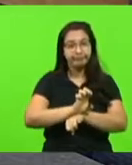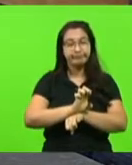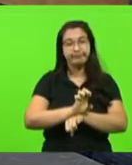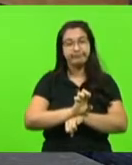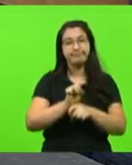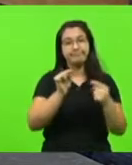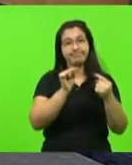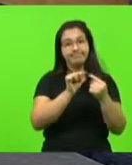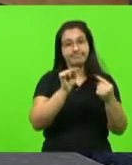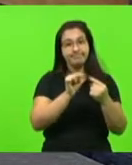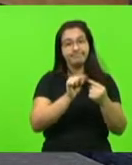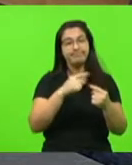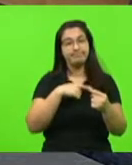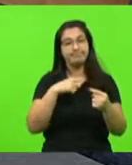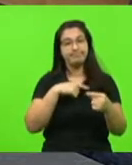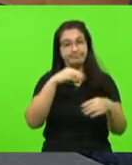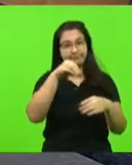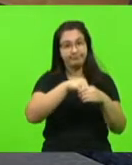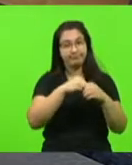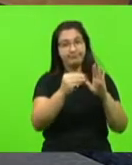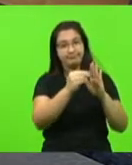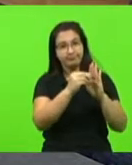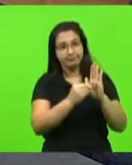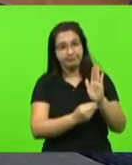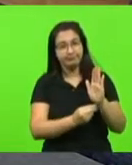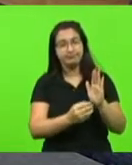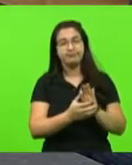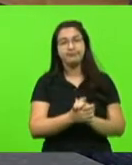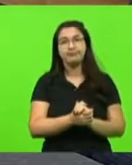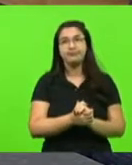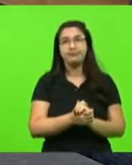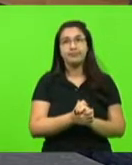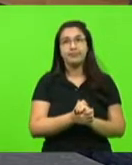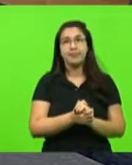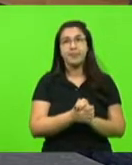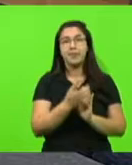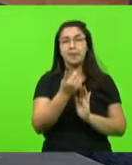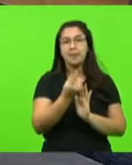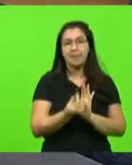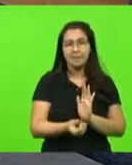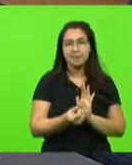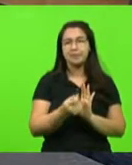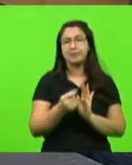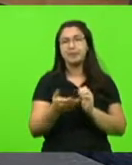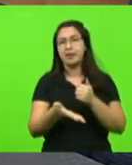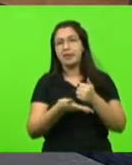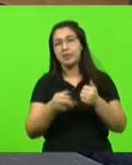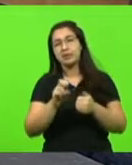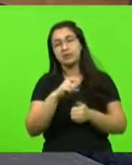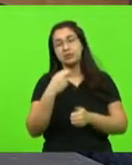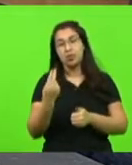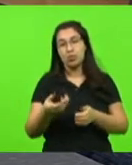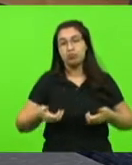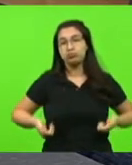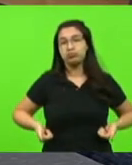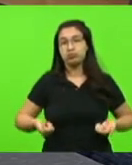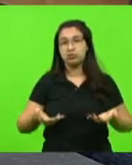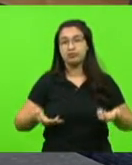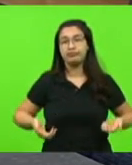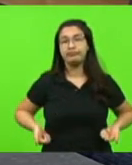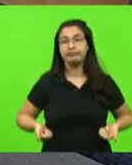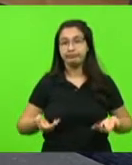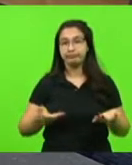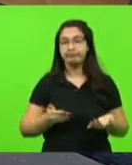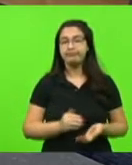São vedados a vinculação de receitas de impostos a órgão, fundo ou despesa. Claro que,